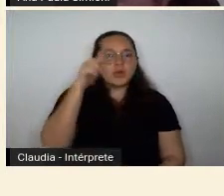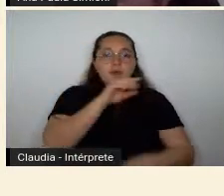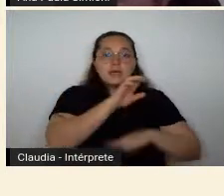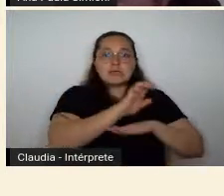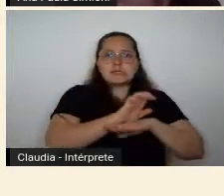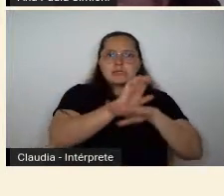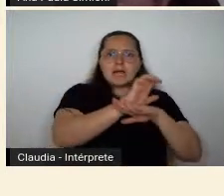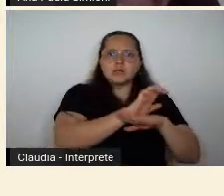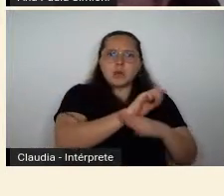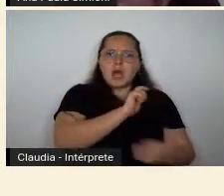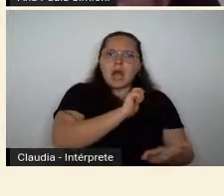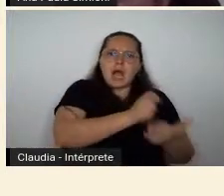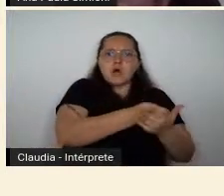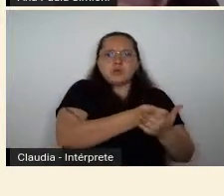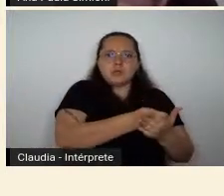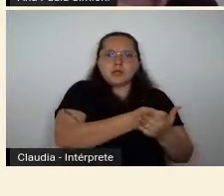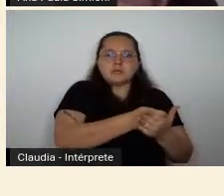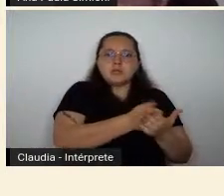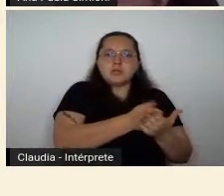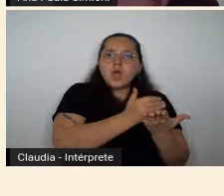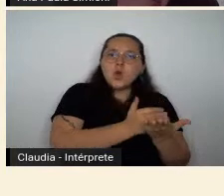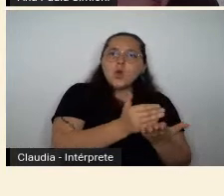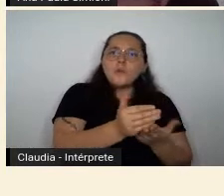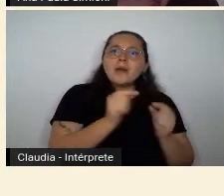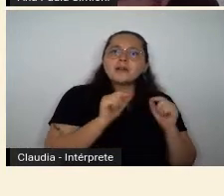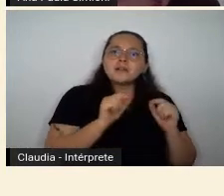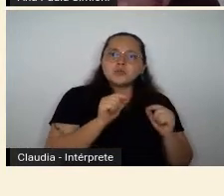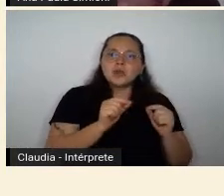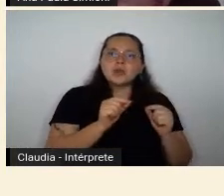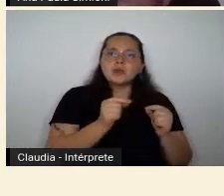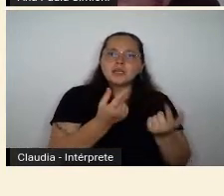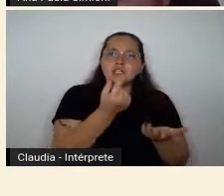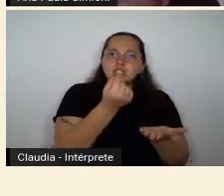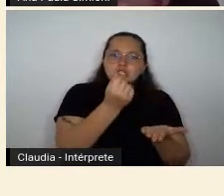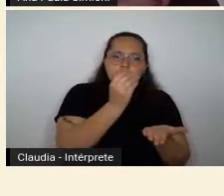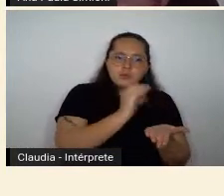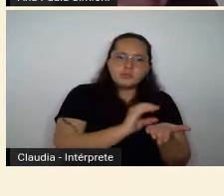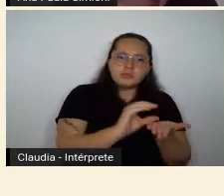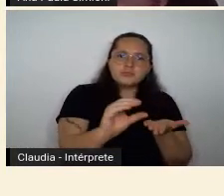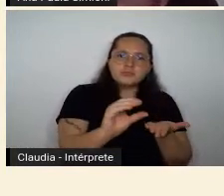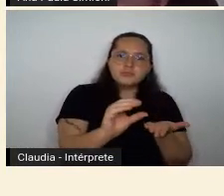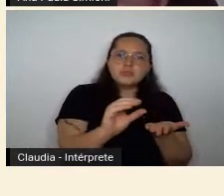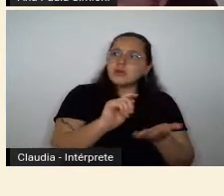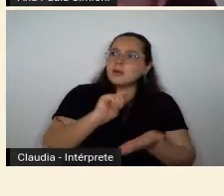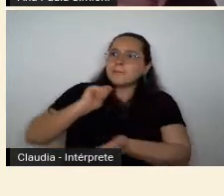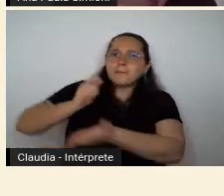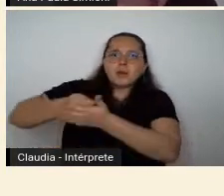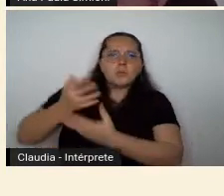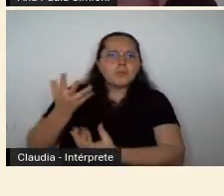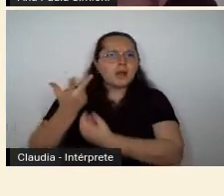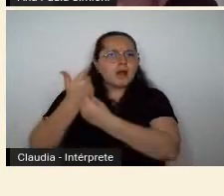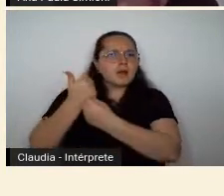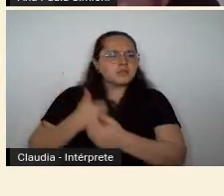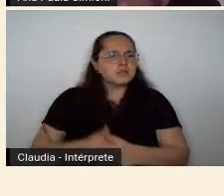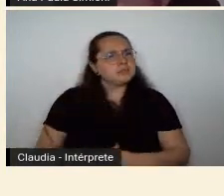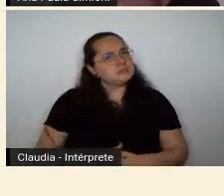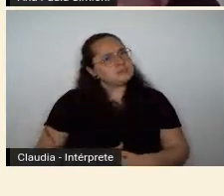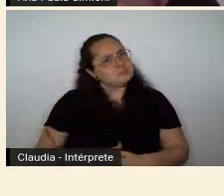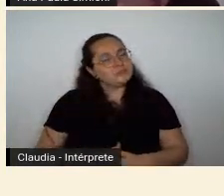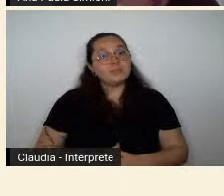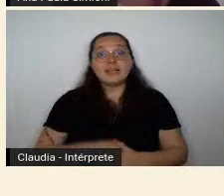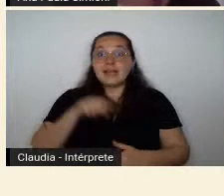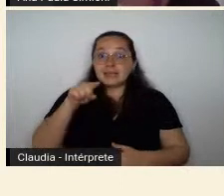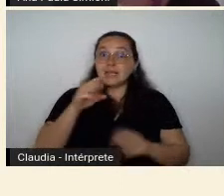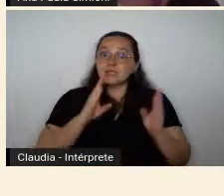cria linhas de crédito para aquisição de obras de arte. Nesse momento, muitos modernistas ou tinham morrido, ou